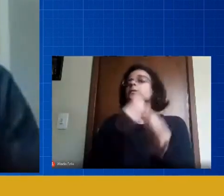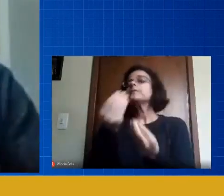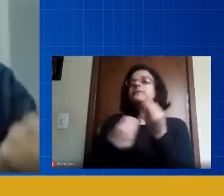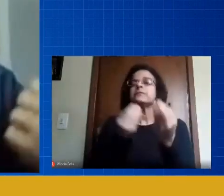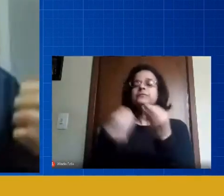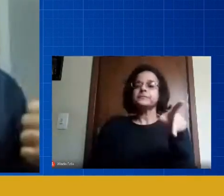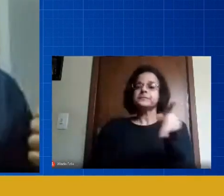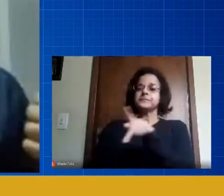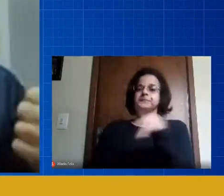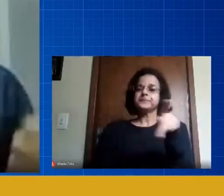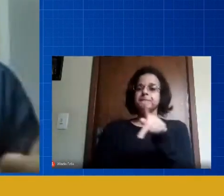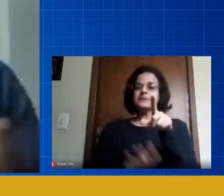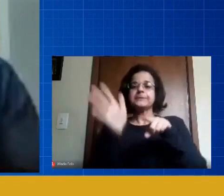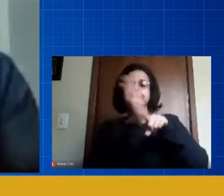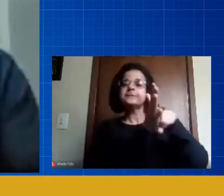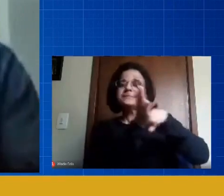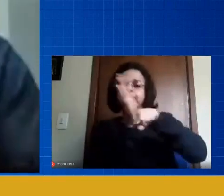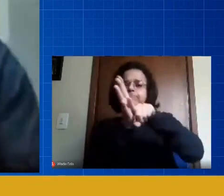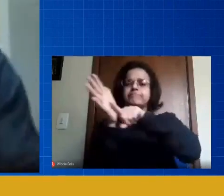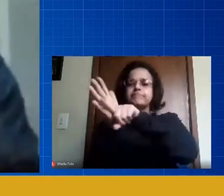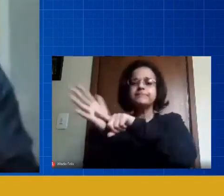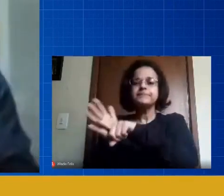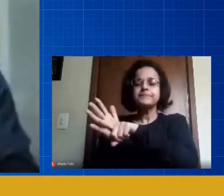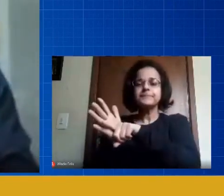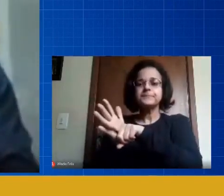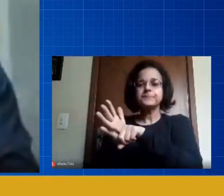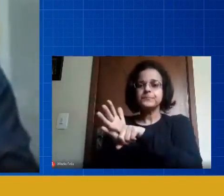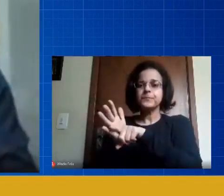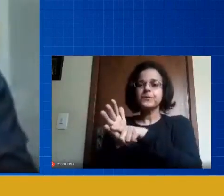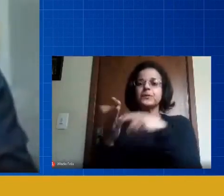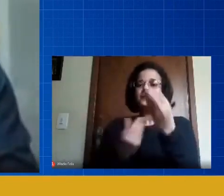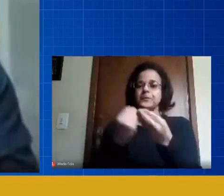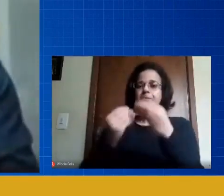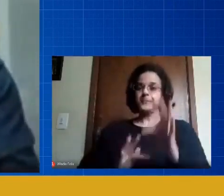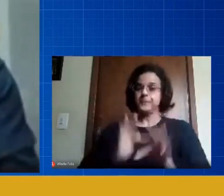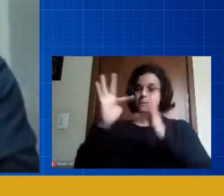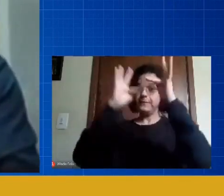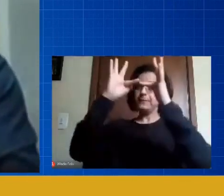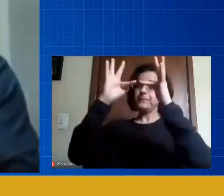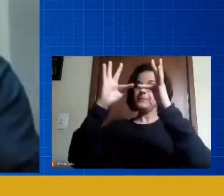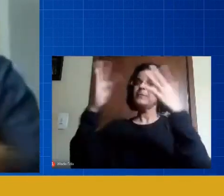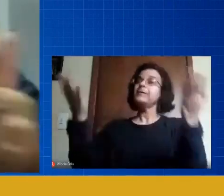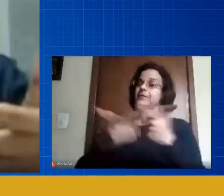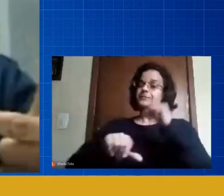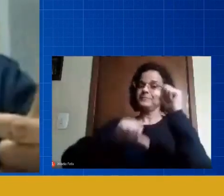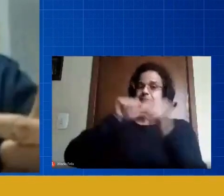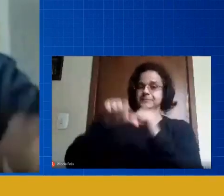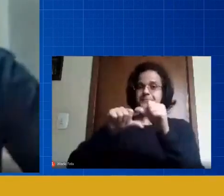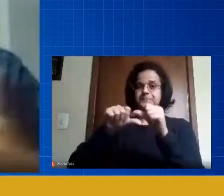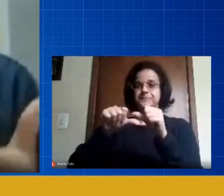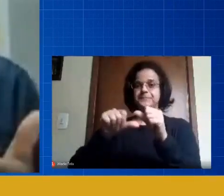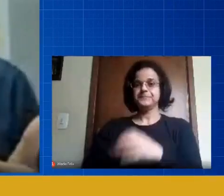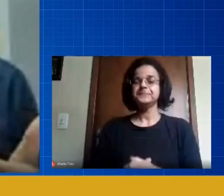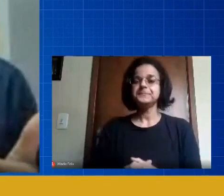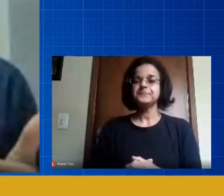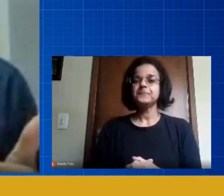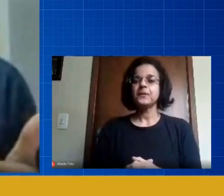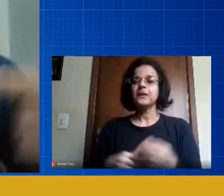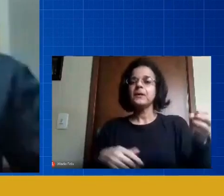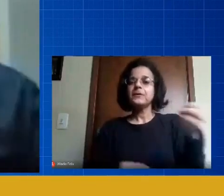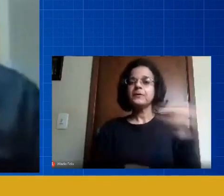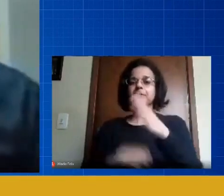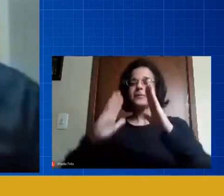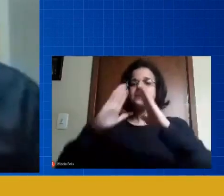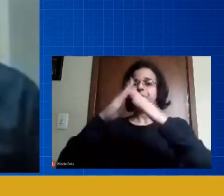professores pesquisavam e olhavam para a tecnologia mudou a nova escola